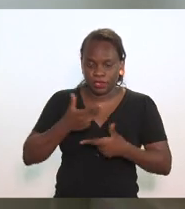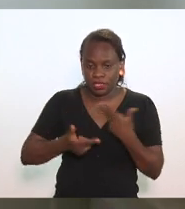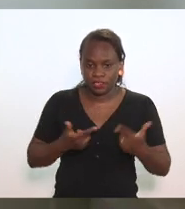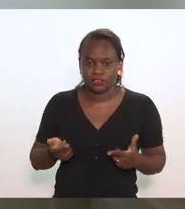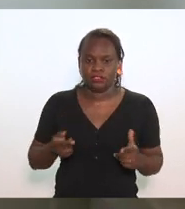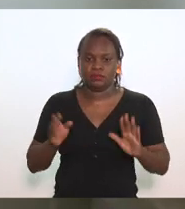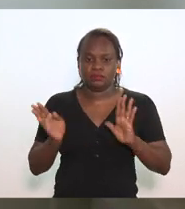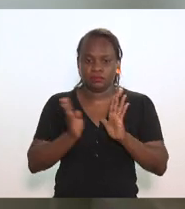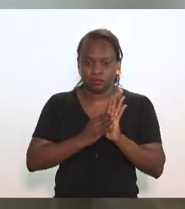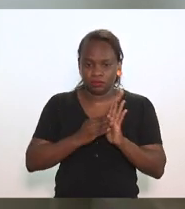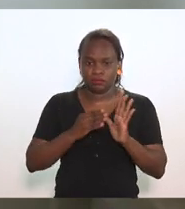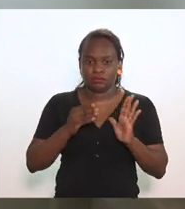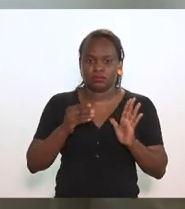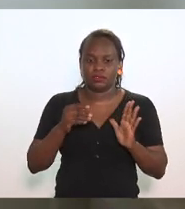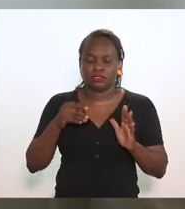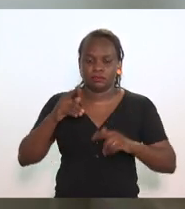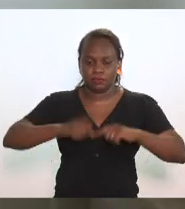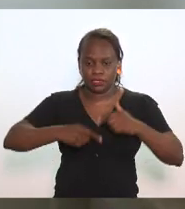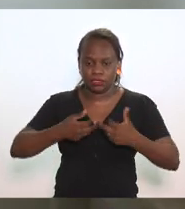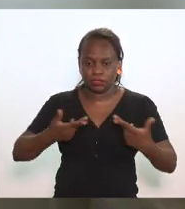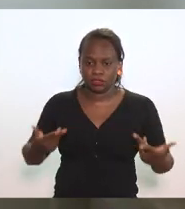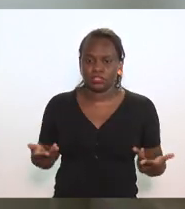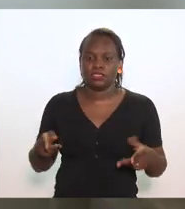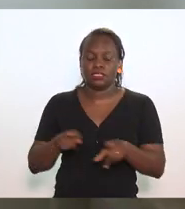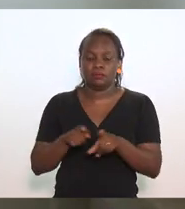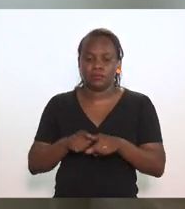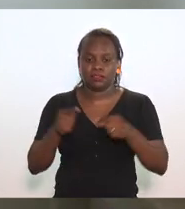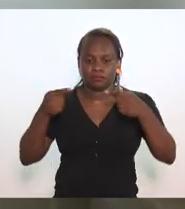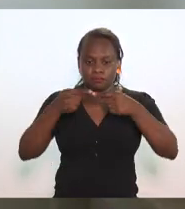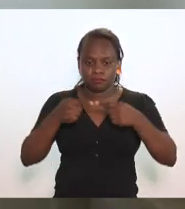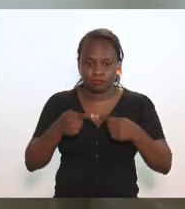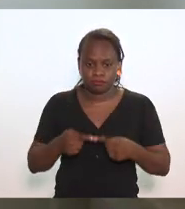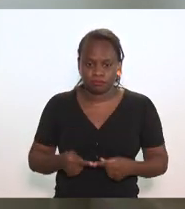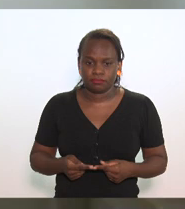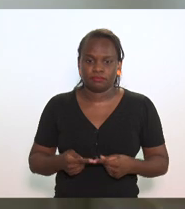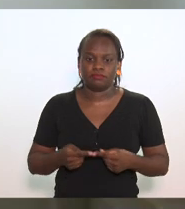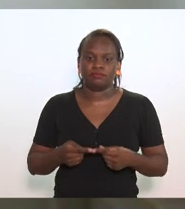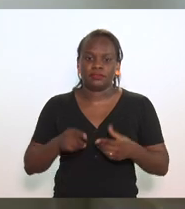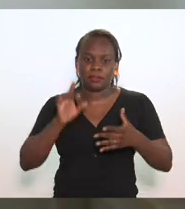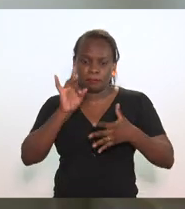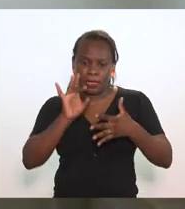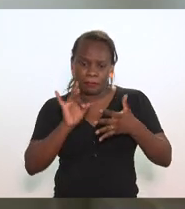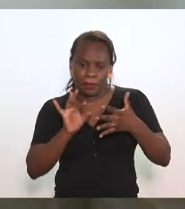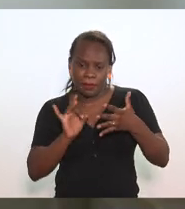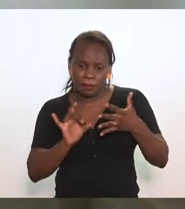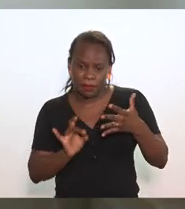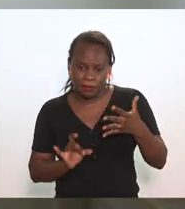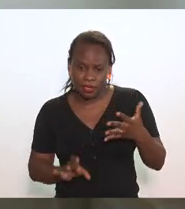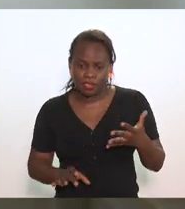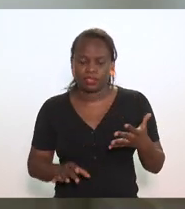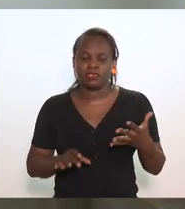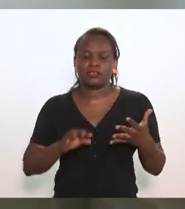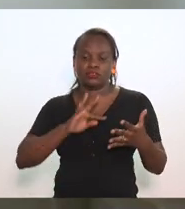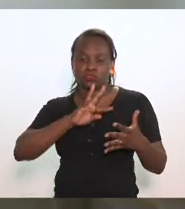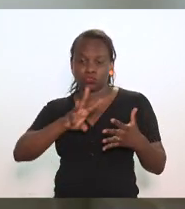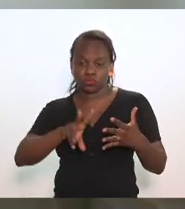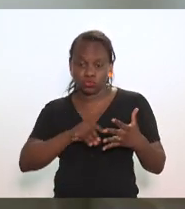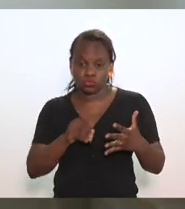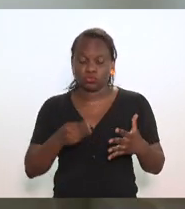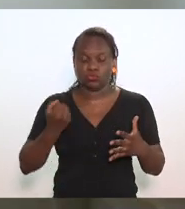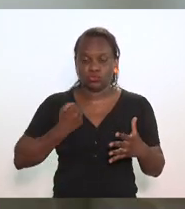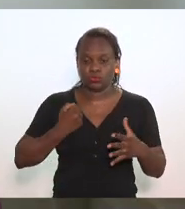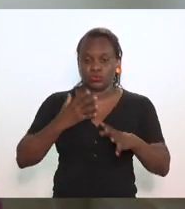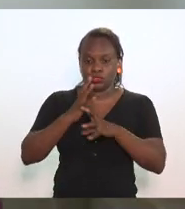implantação da matriz em sumo-produto, e lá relacionamos detalhadamente todos os